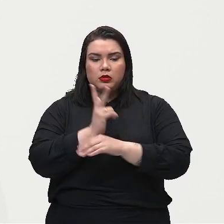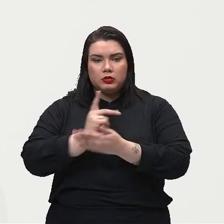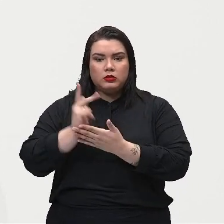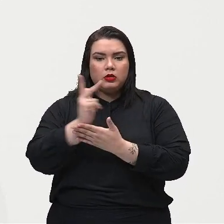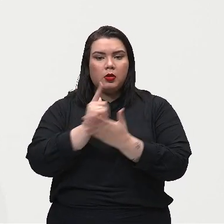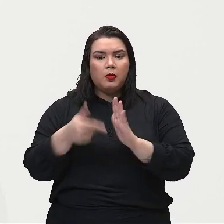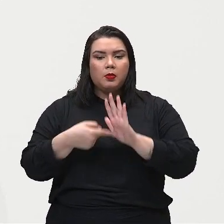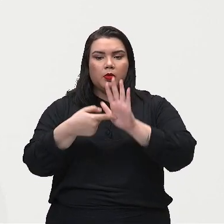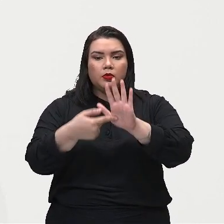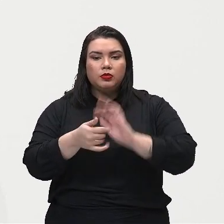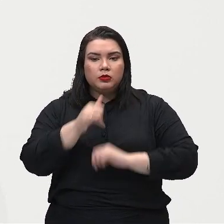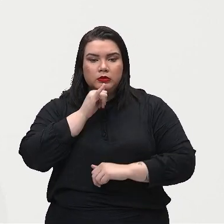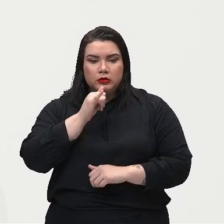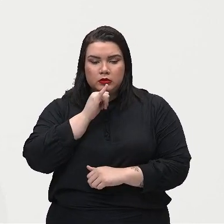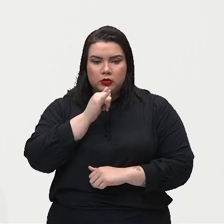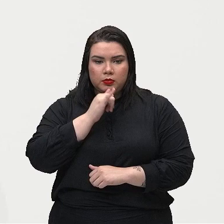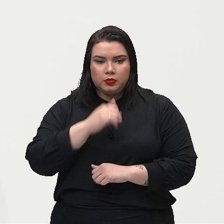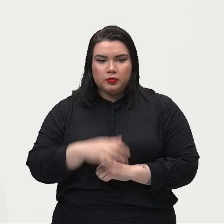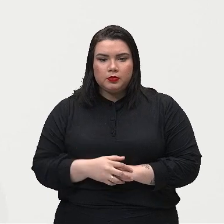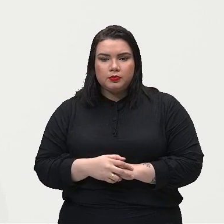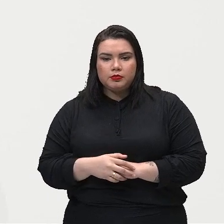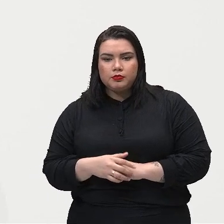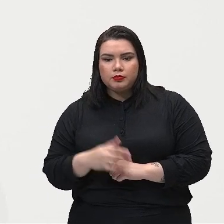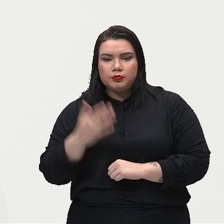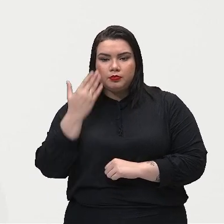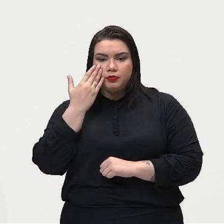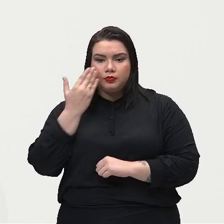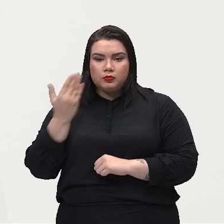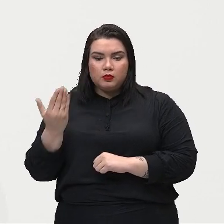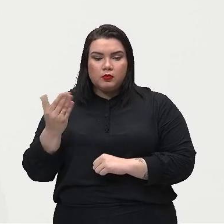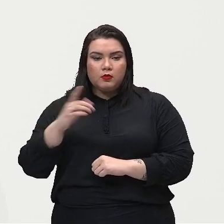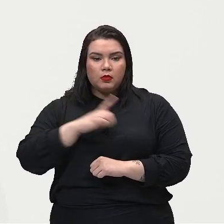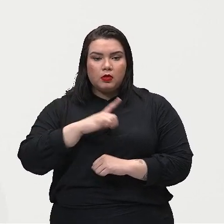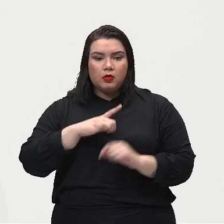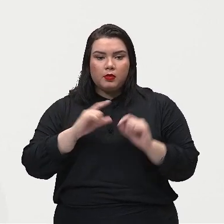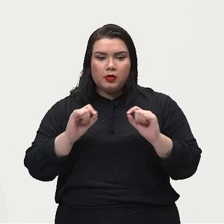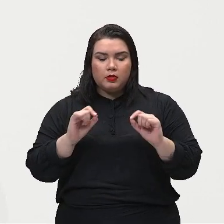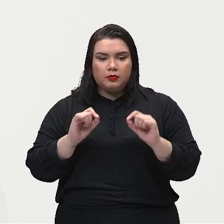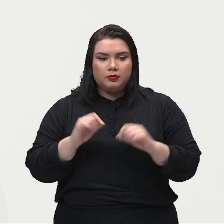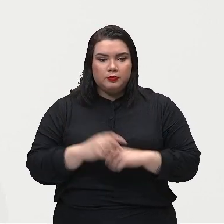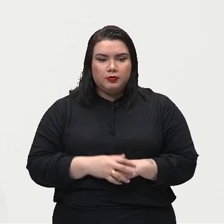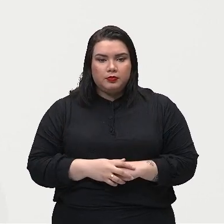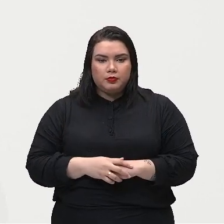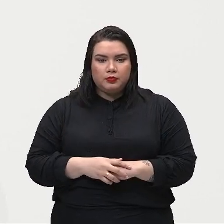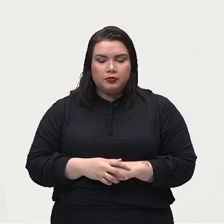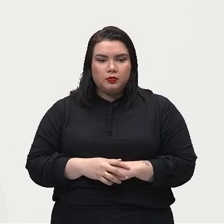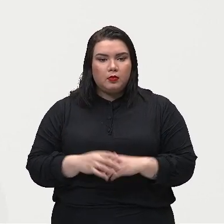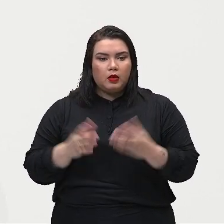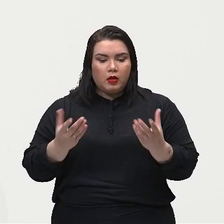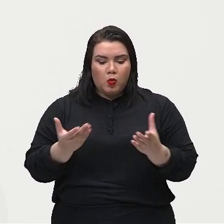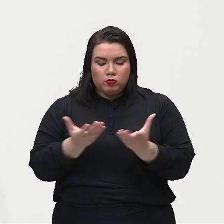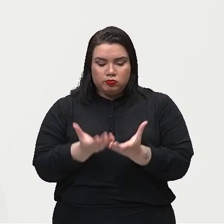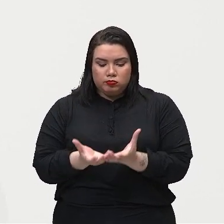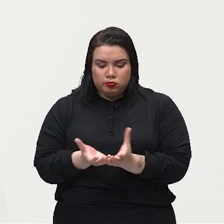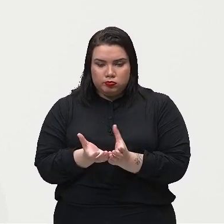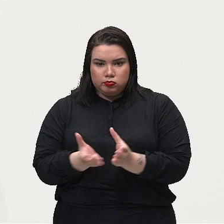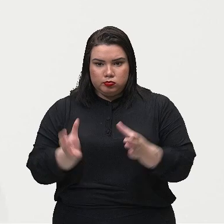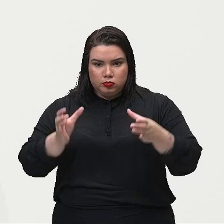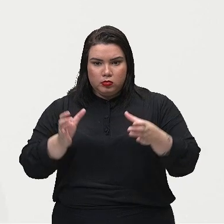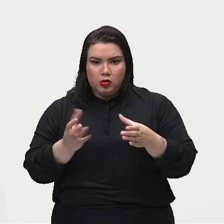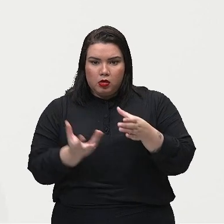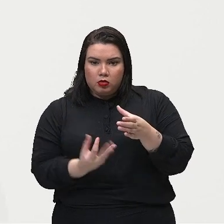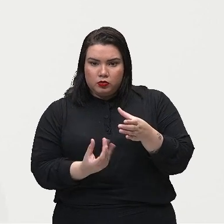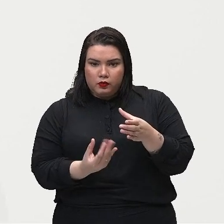mais próximo com o fogo aqui, tá? E depois ele vai se transferindo